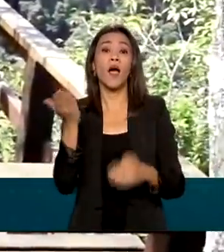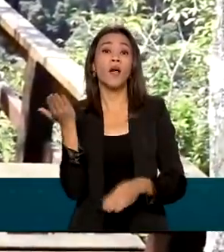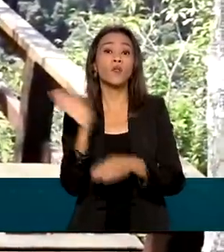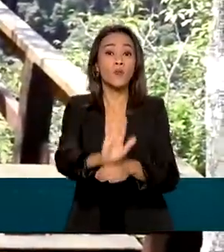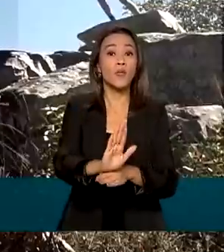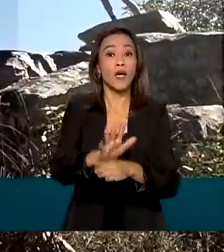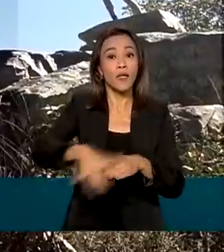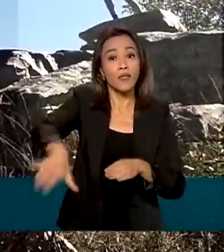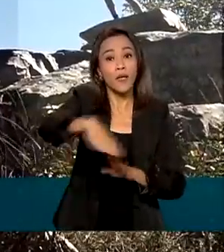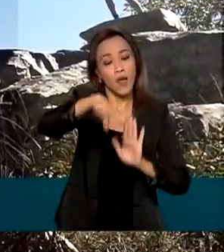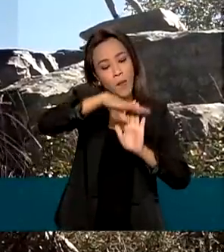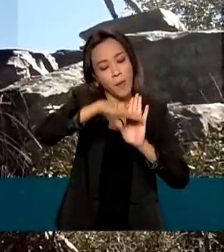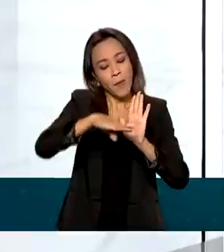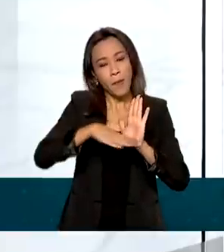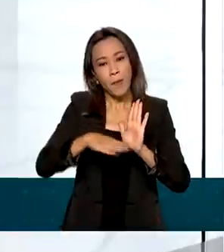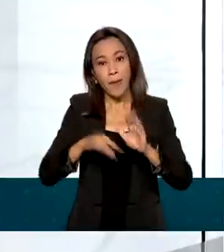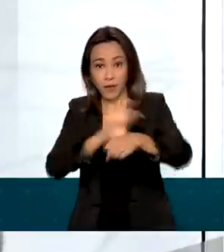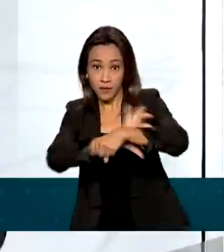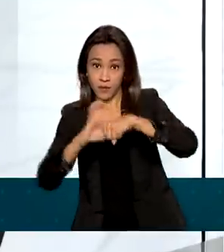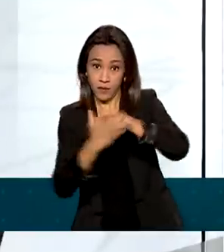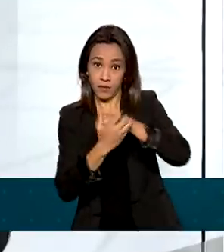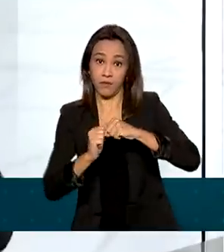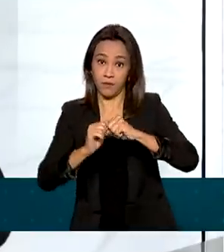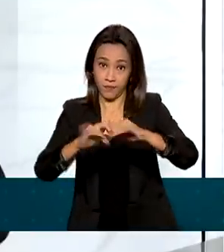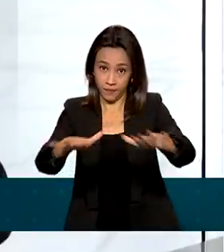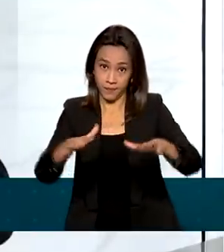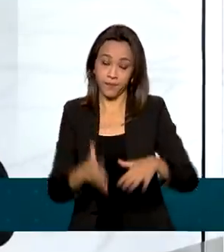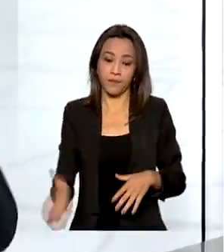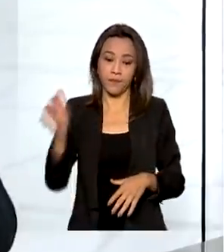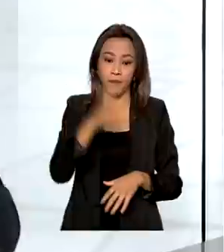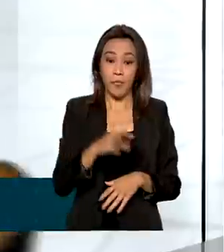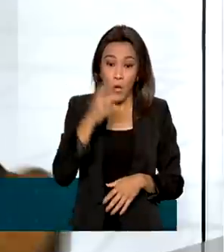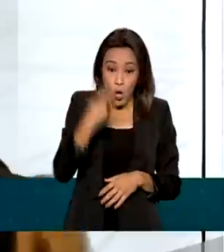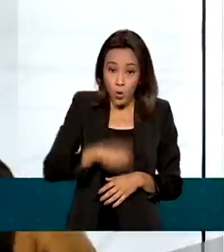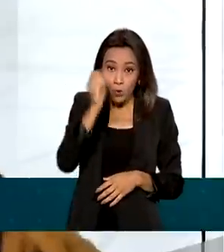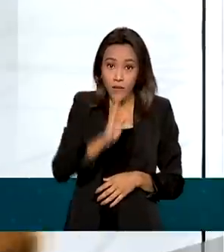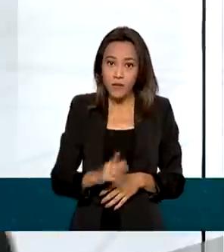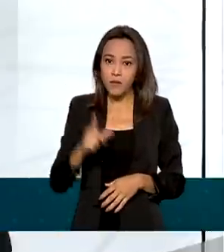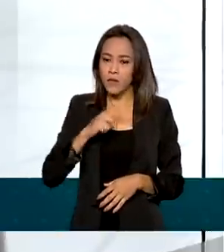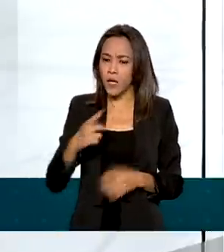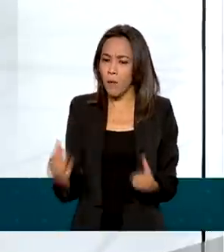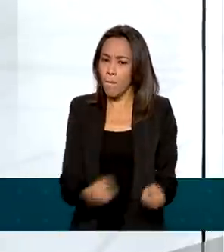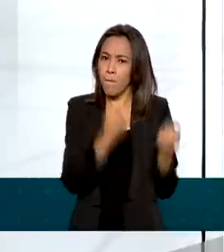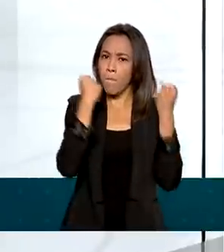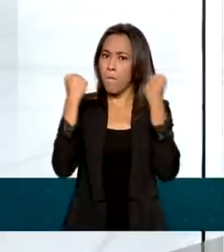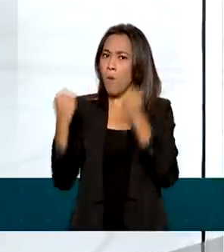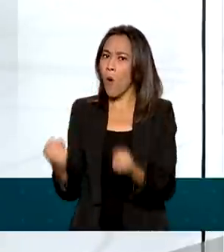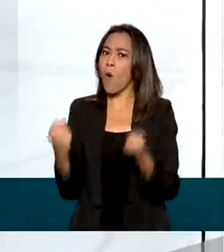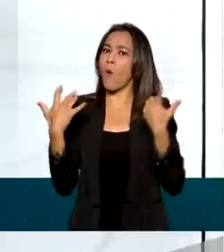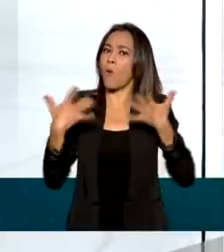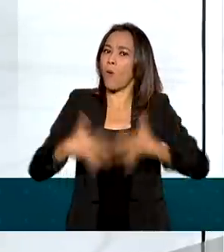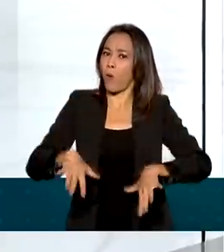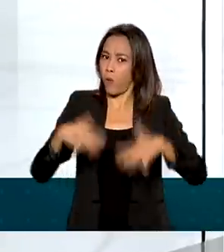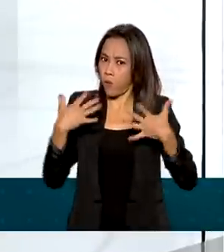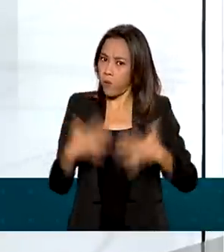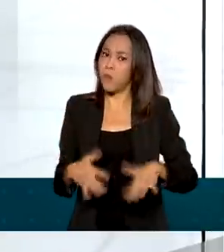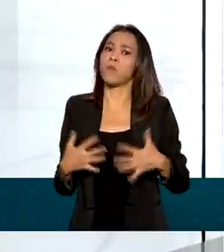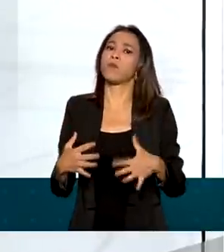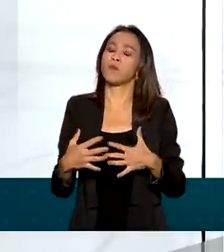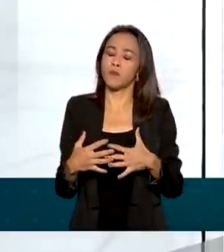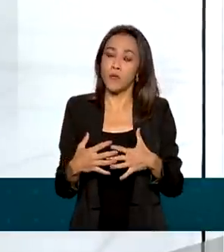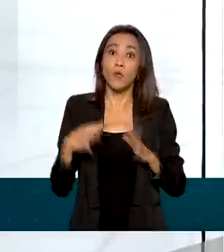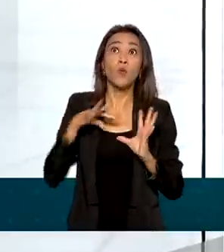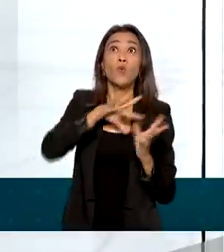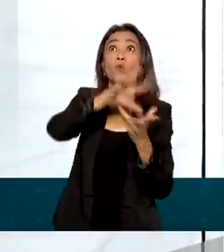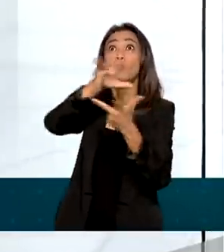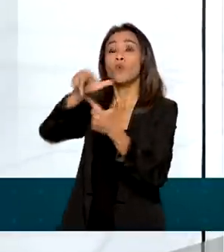setor pós-pandemia. O nosso país tem um dos maiores potenciais do mundo na retomada e o